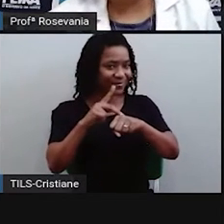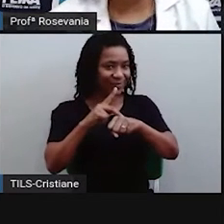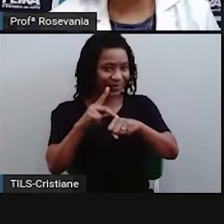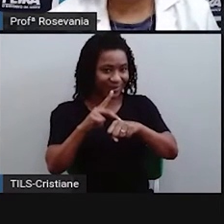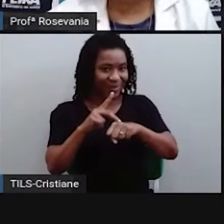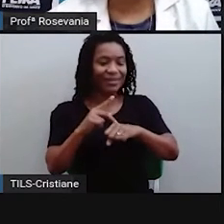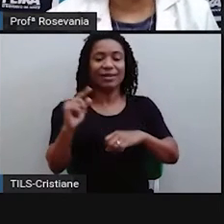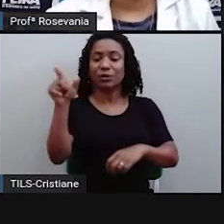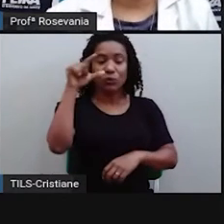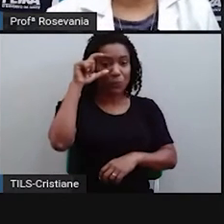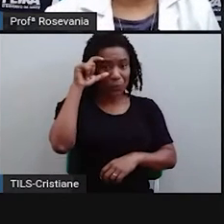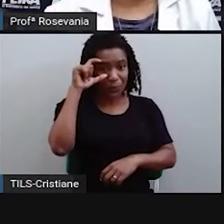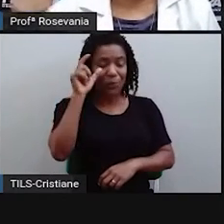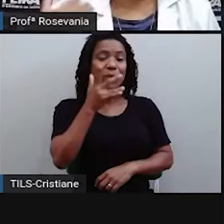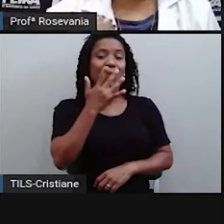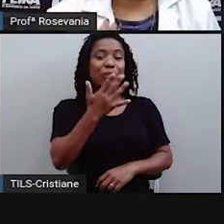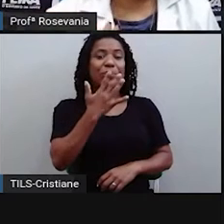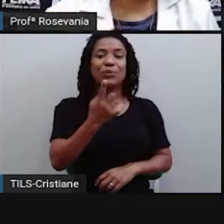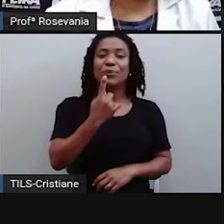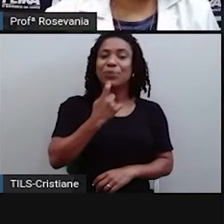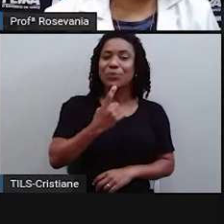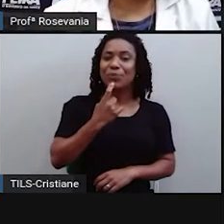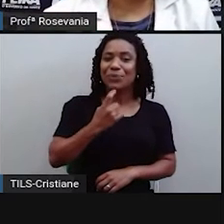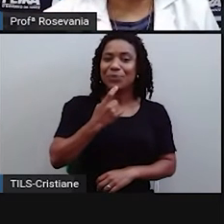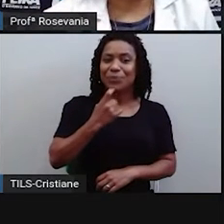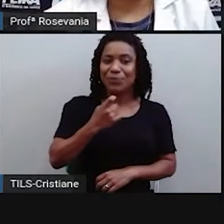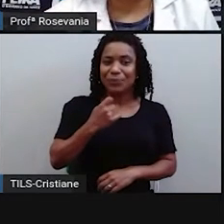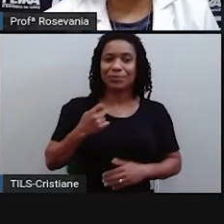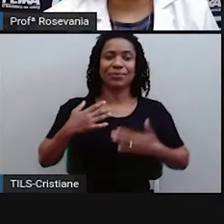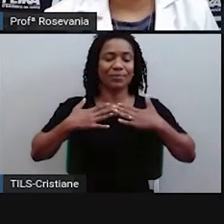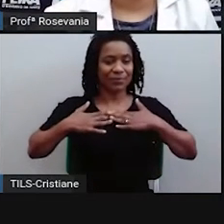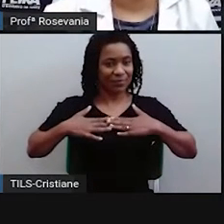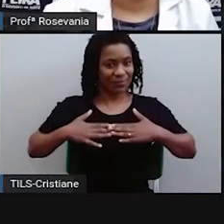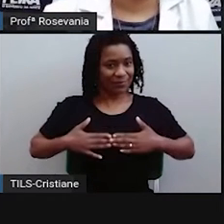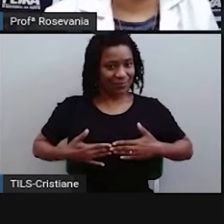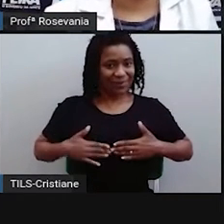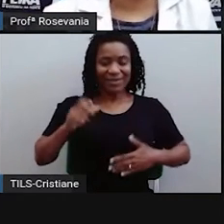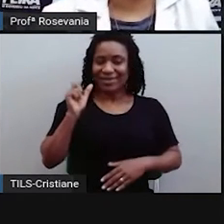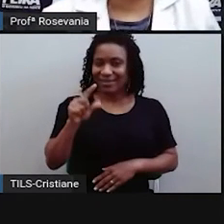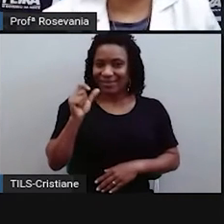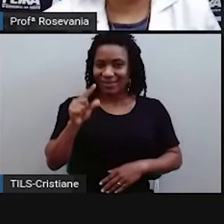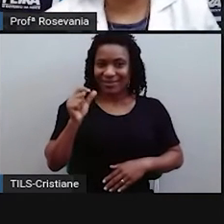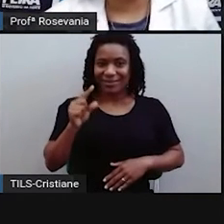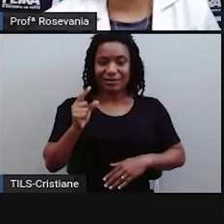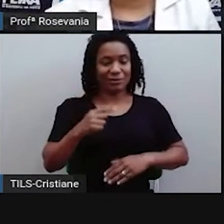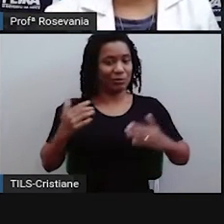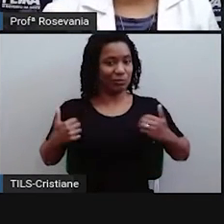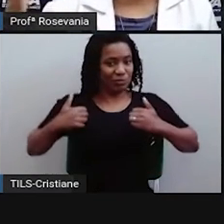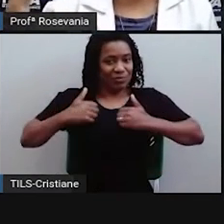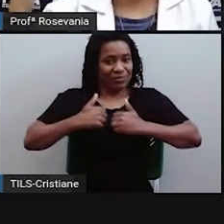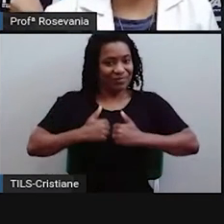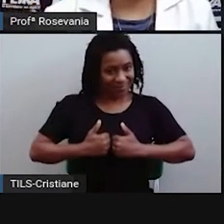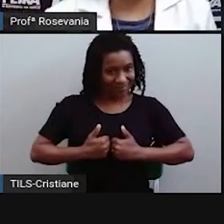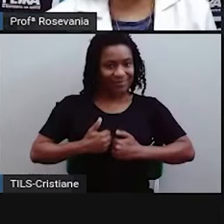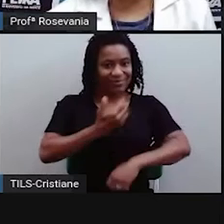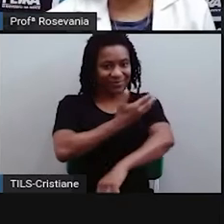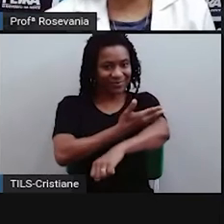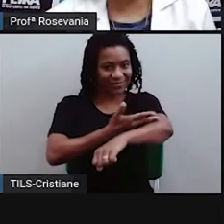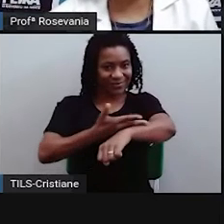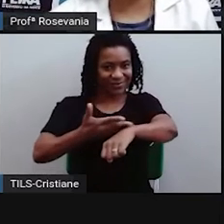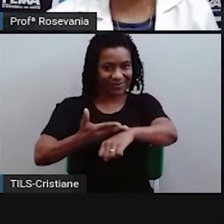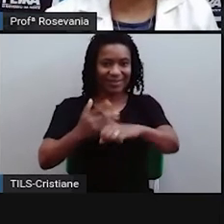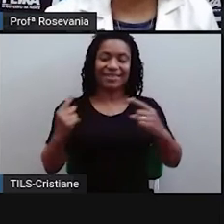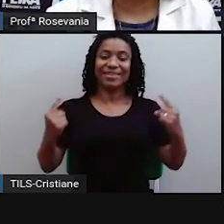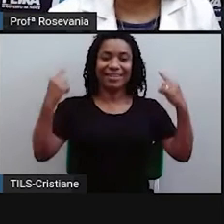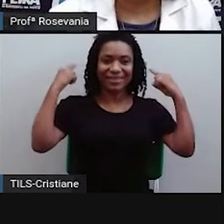uso um óculos vermelho, estou trajando uma blusa jeans, um jaleco branco. Atrás de mim tem